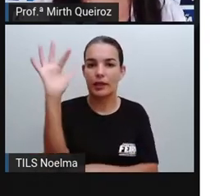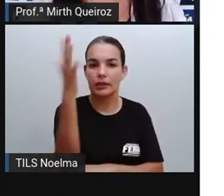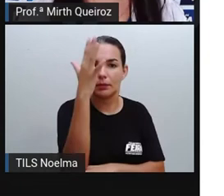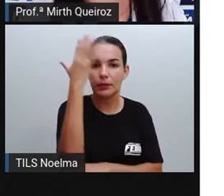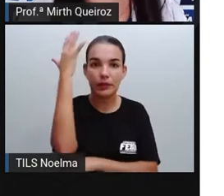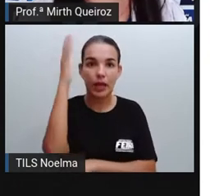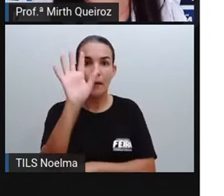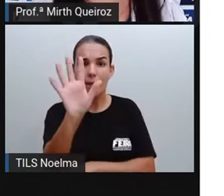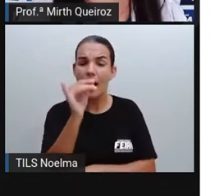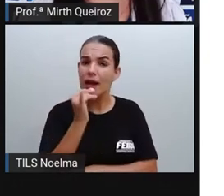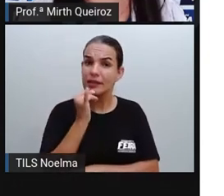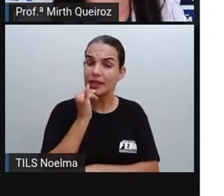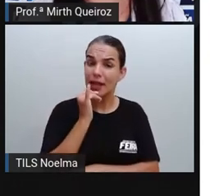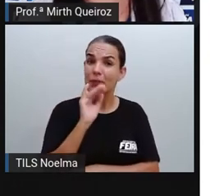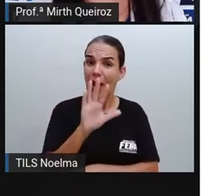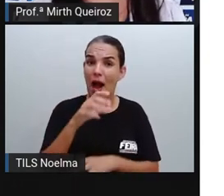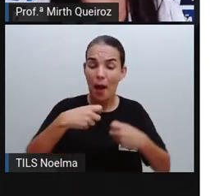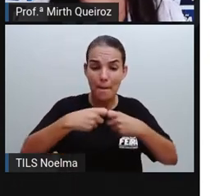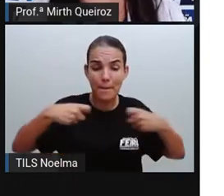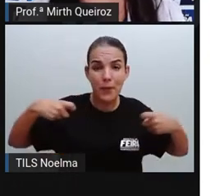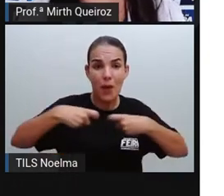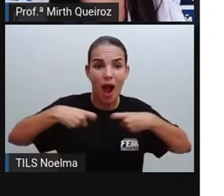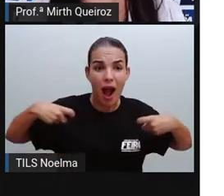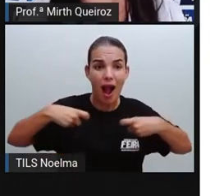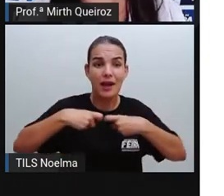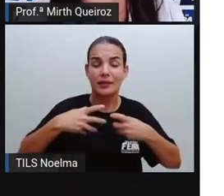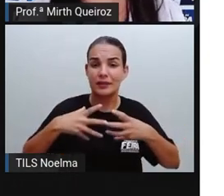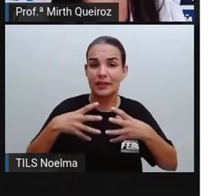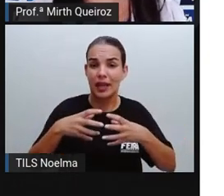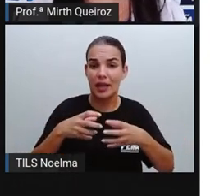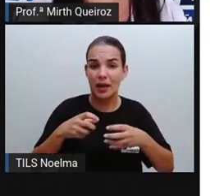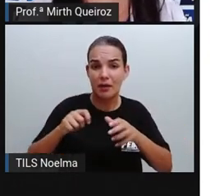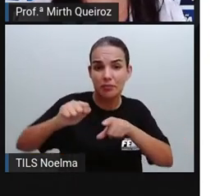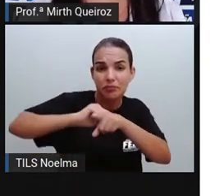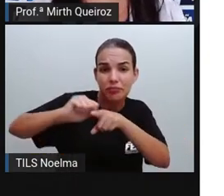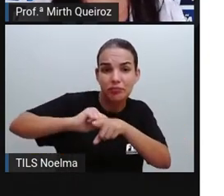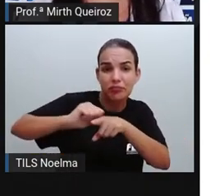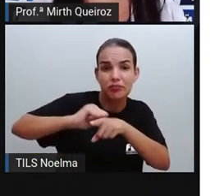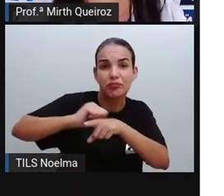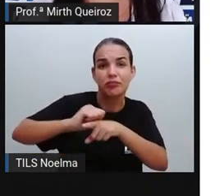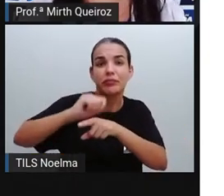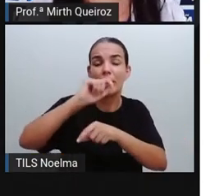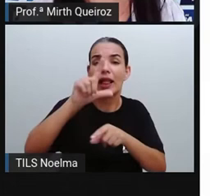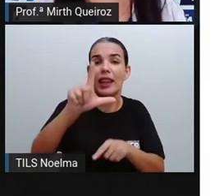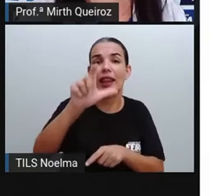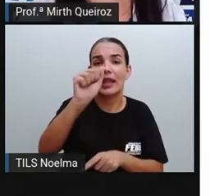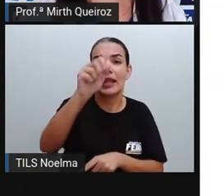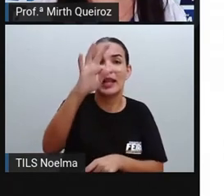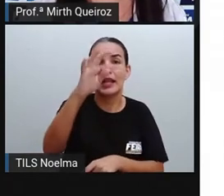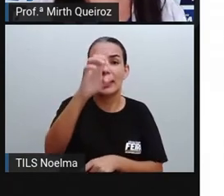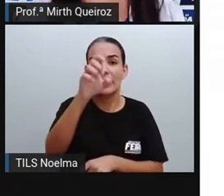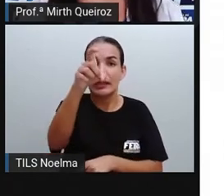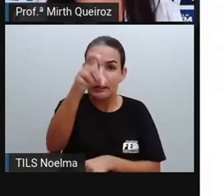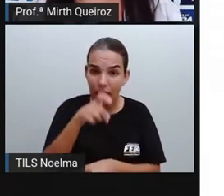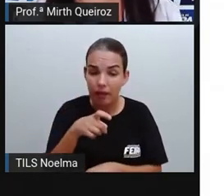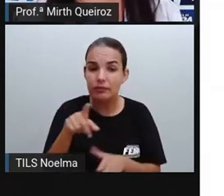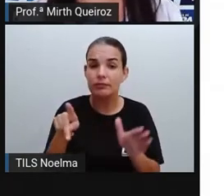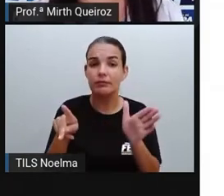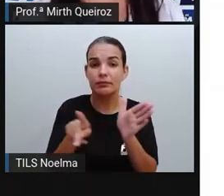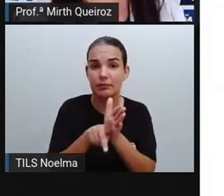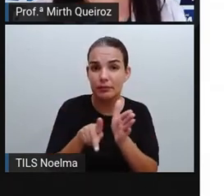o látex, né? Da planta, da seringueira, que é utilizado aí para a produção de